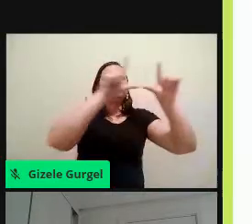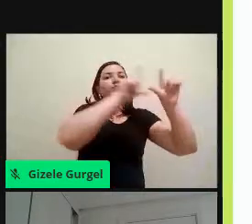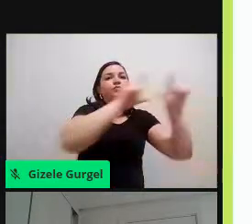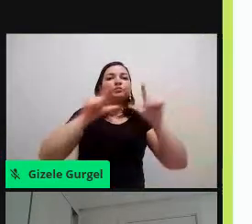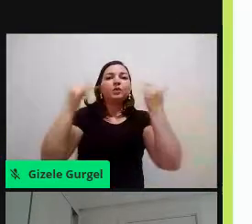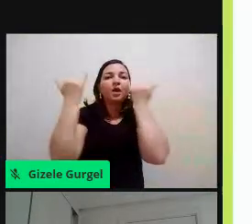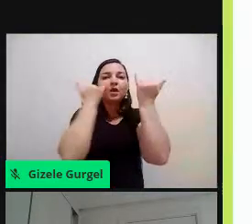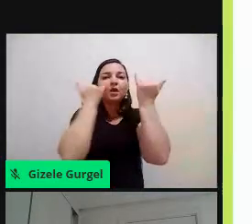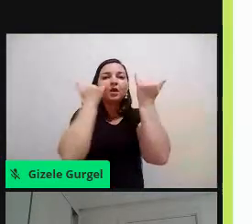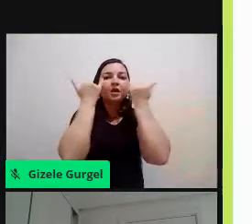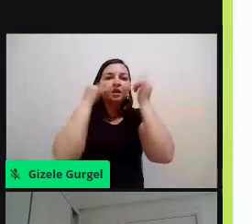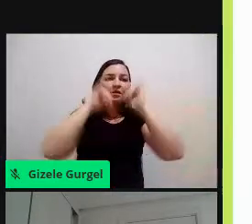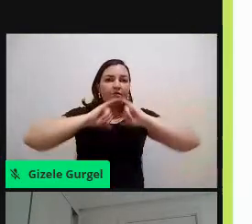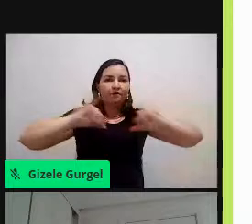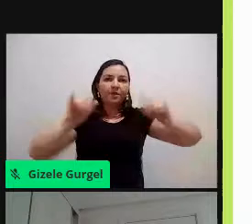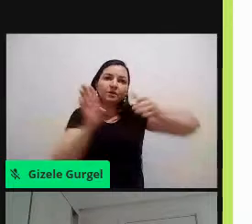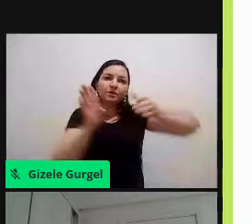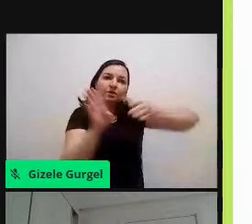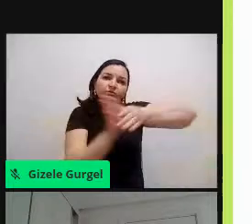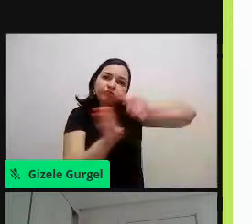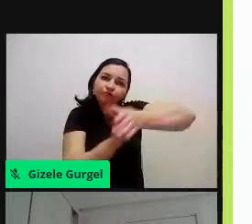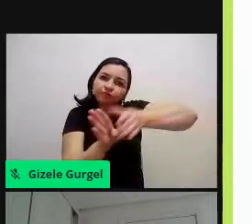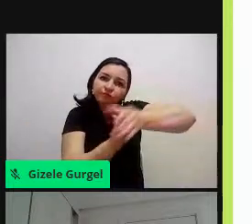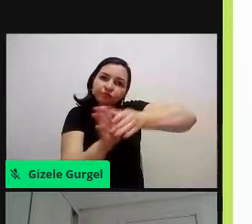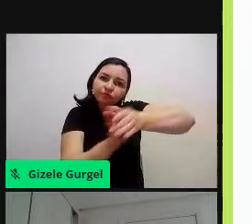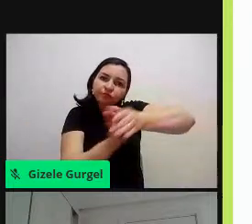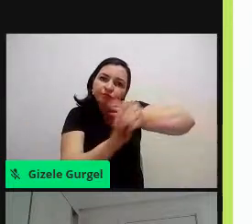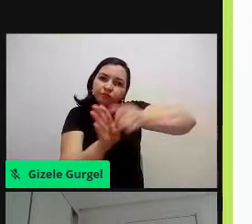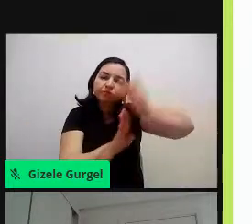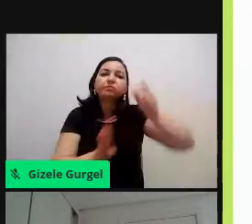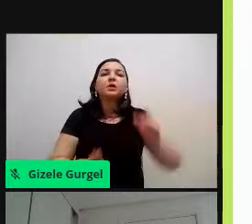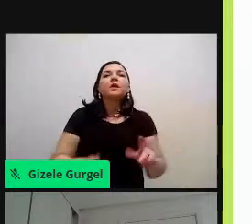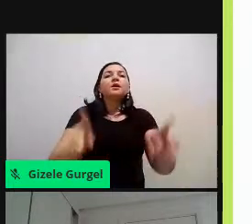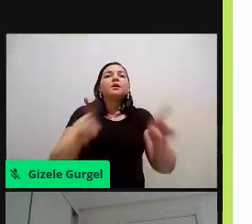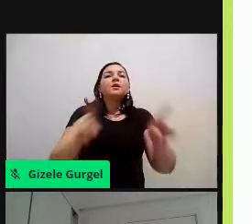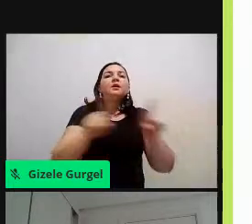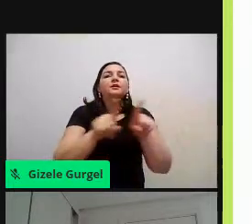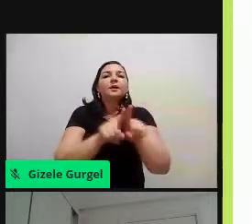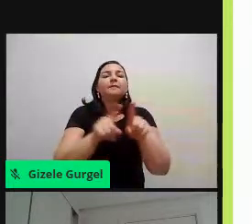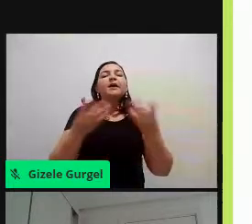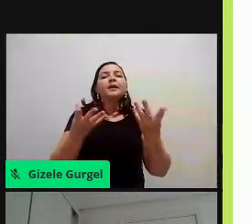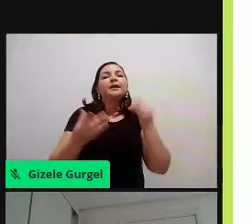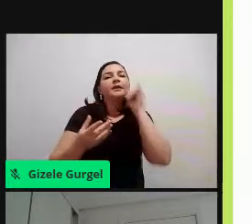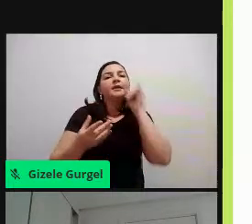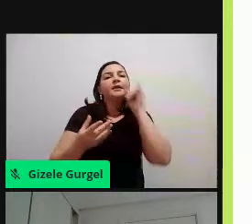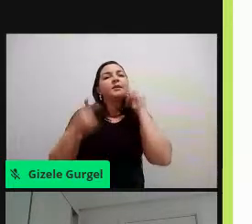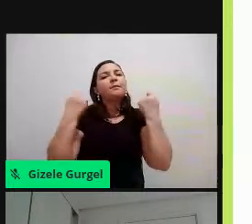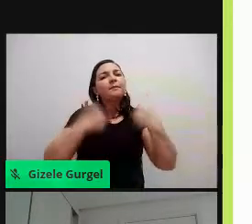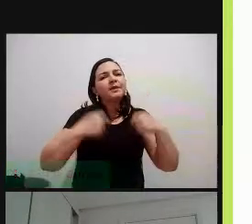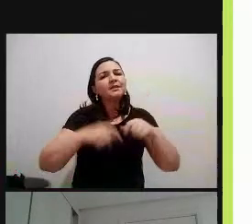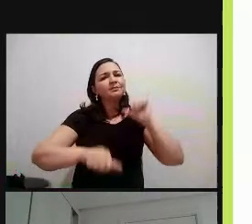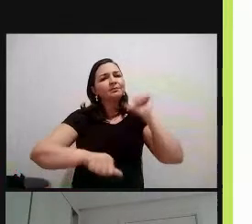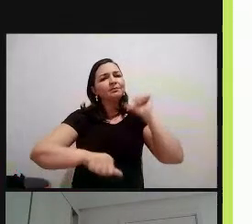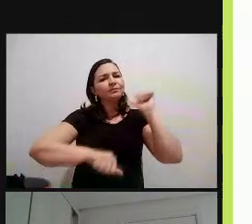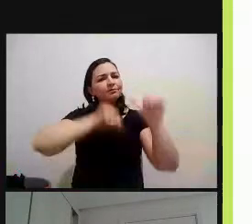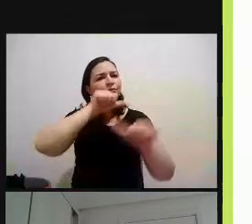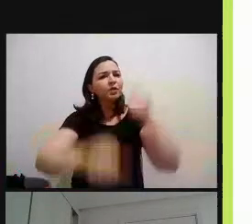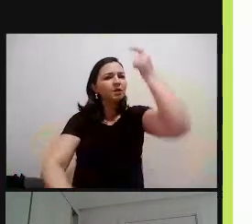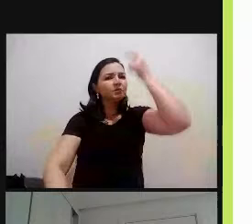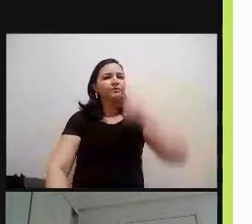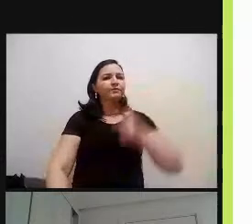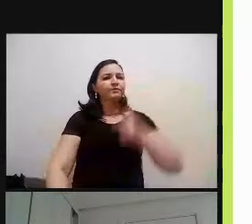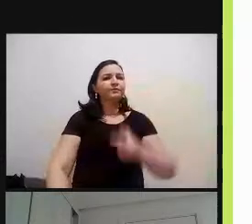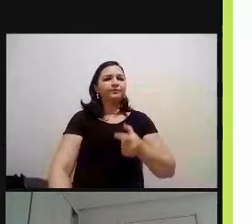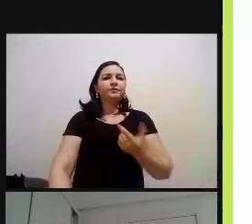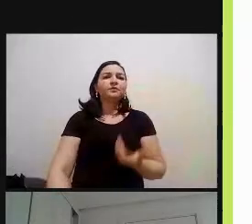orientando as boas práticas, não é, despertando a necessidade dessa mudança de hábitos, né,